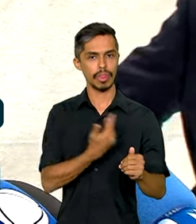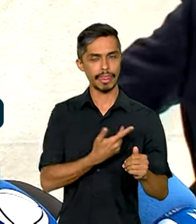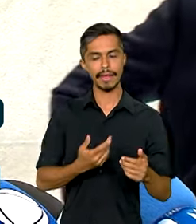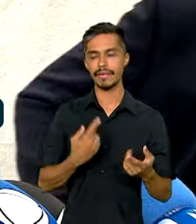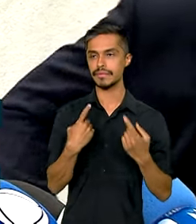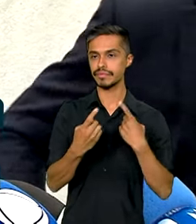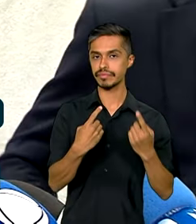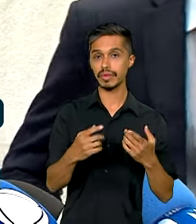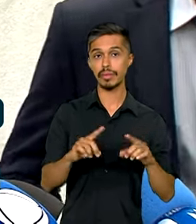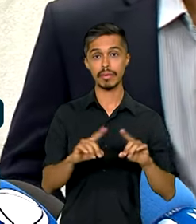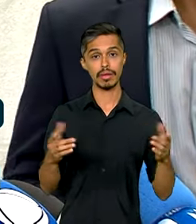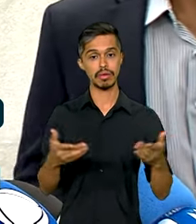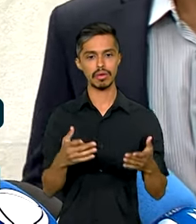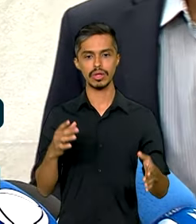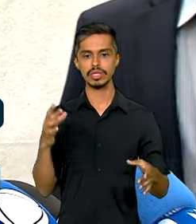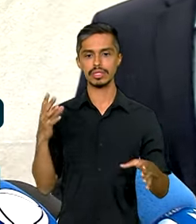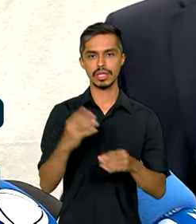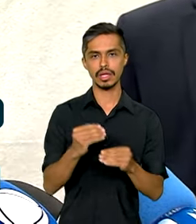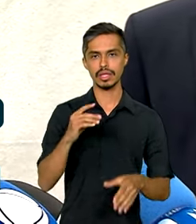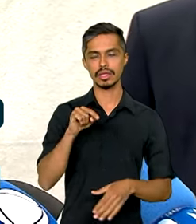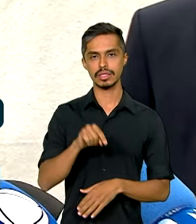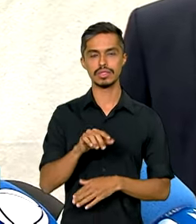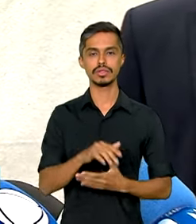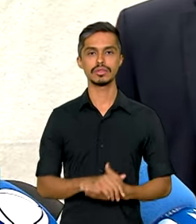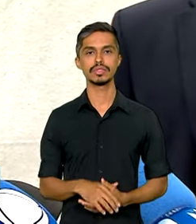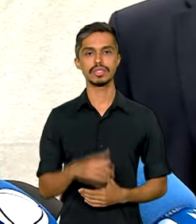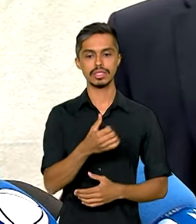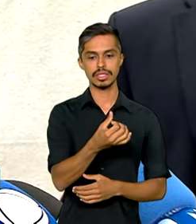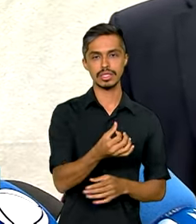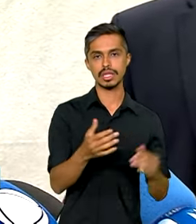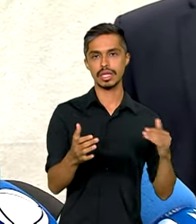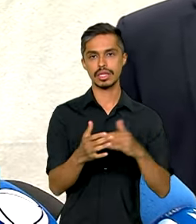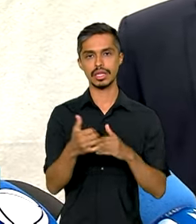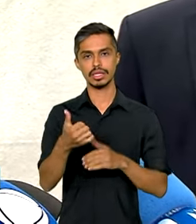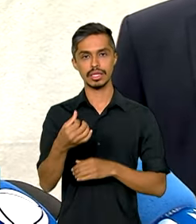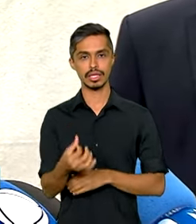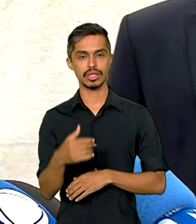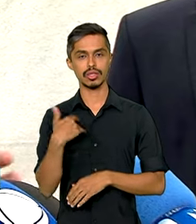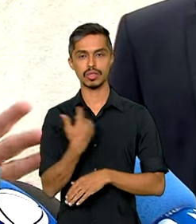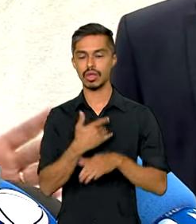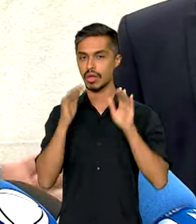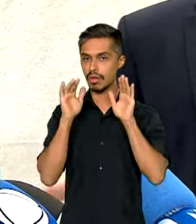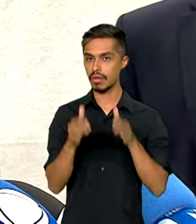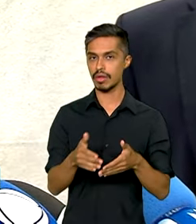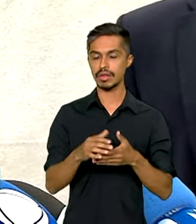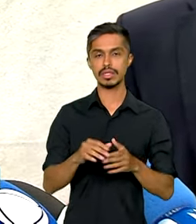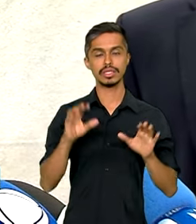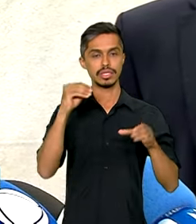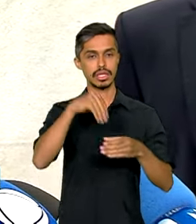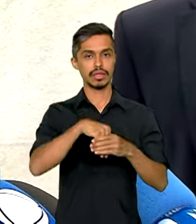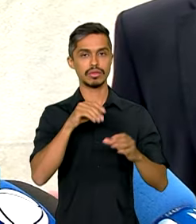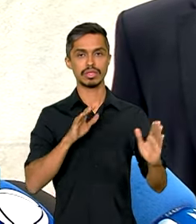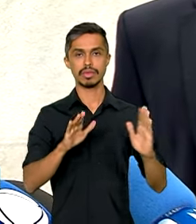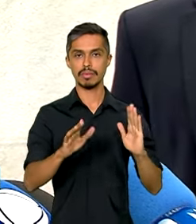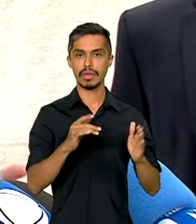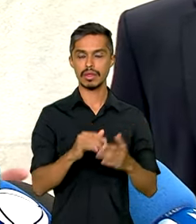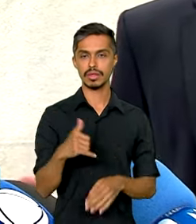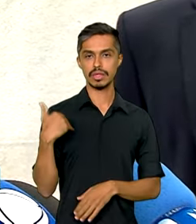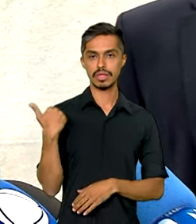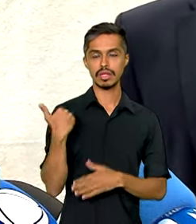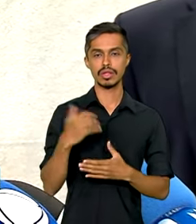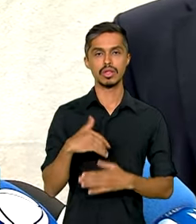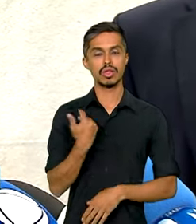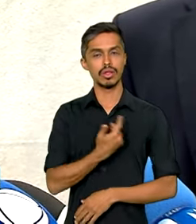discussão hoje ela fechou bem essa questão. Então, de 6 a 16 é uma faixa etária que a gente vai priorizar dentro dessa faixa etária, a gente vai